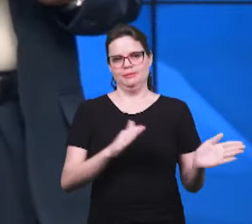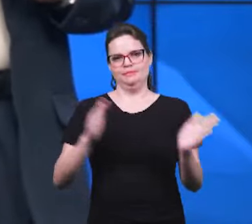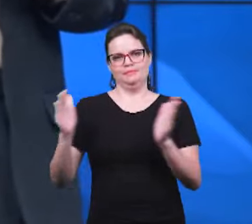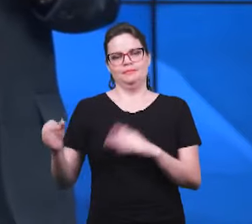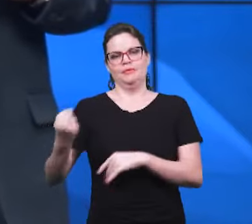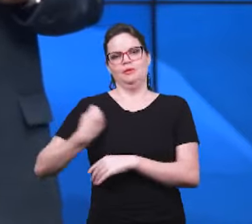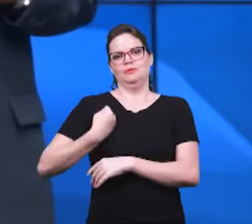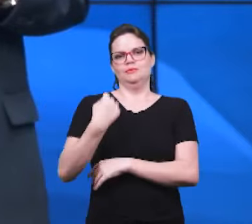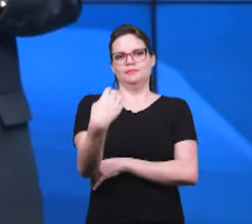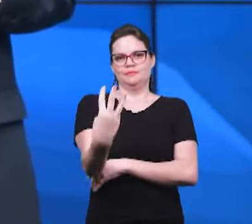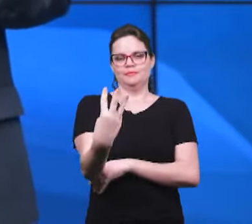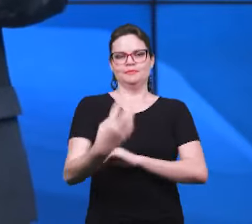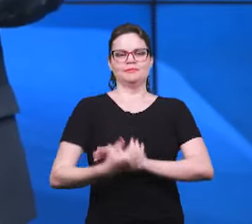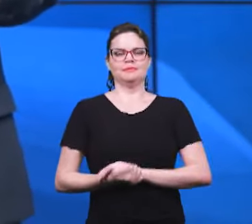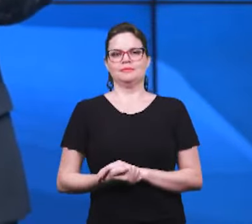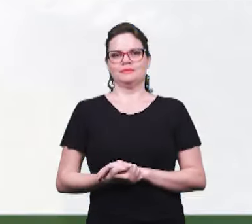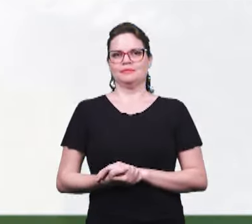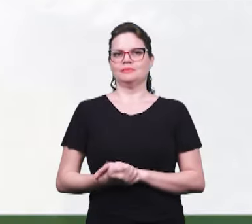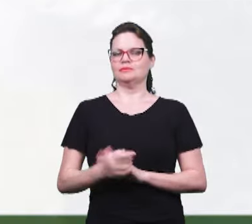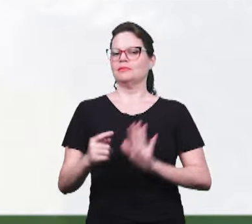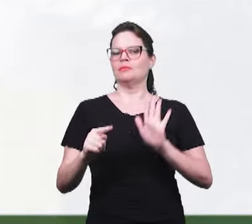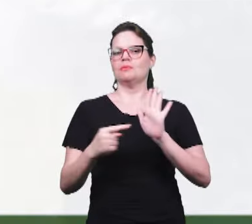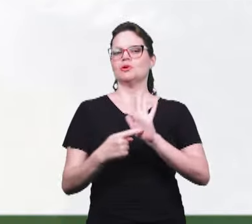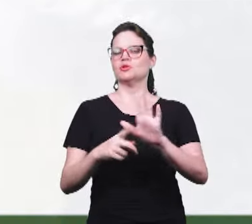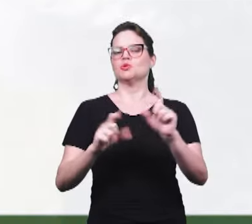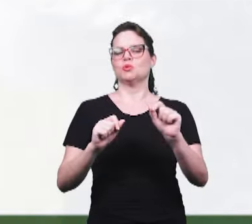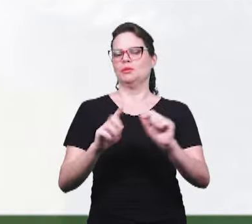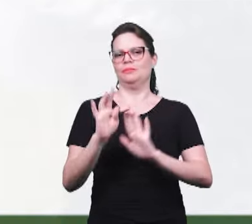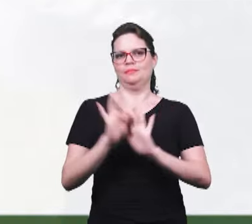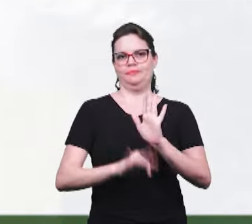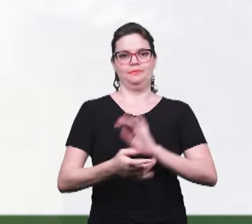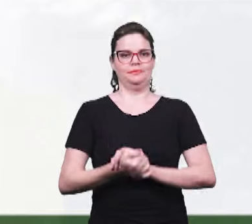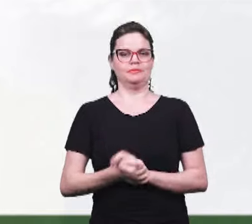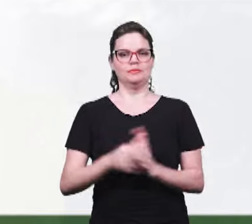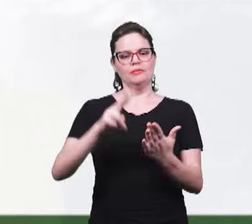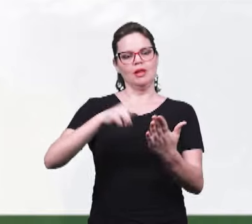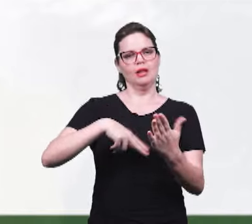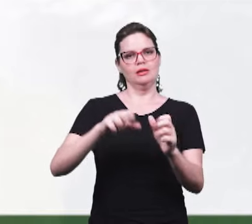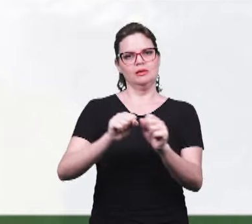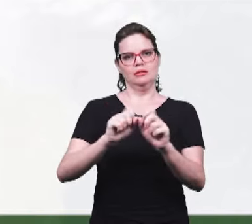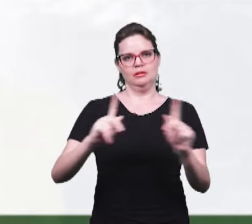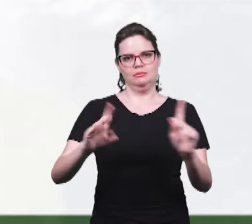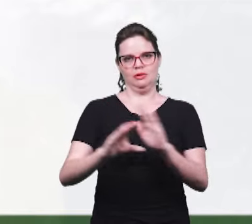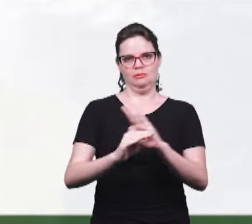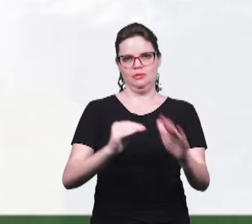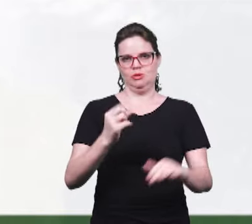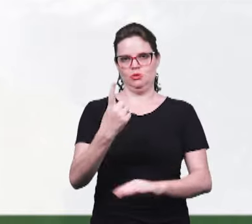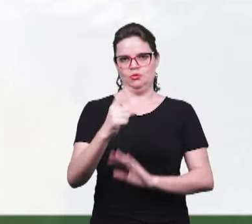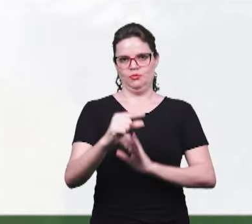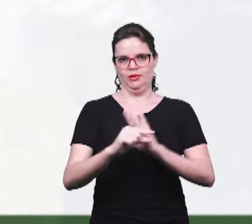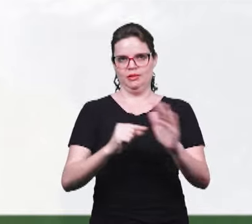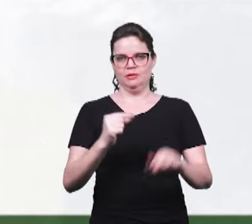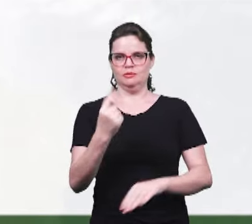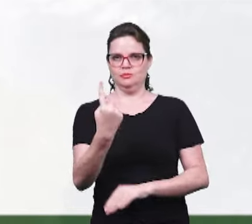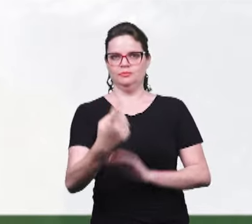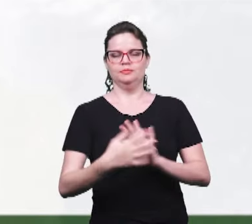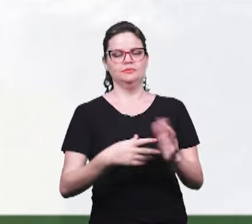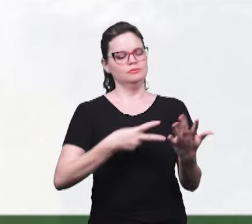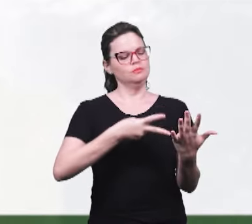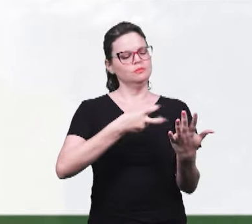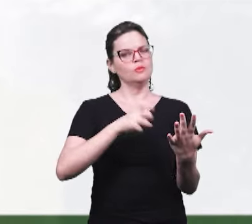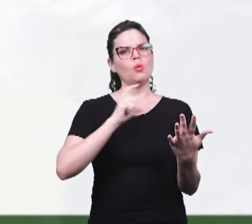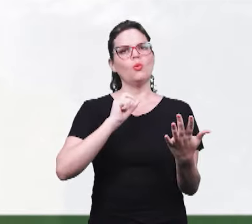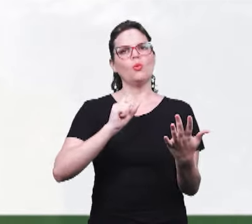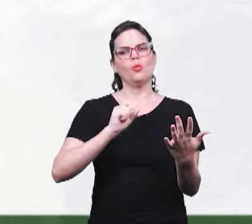terceira pergunta. E a terceira pergunta, ela diz assim, ao ler Apocalipse, capítulo 1, agora verso 1, identifique